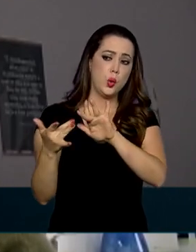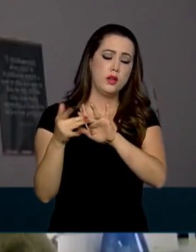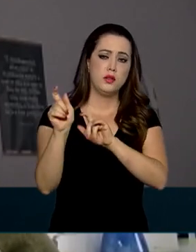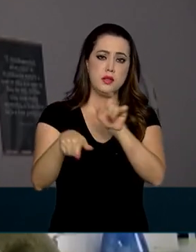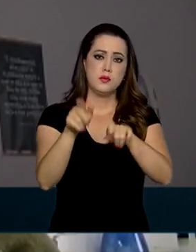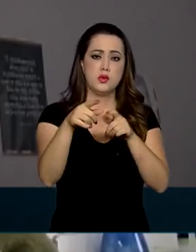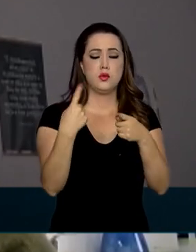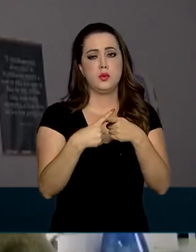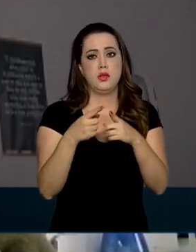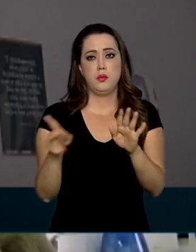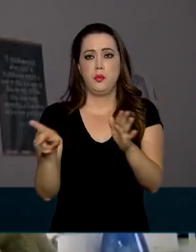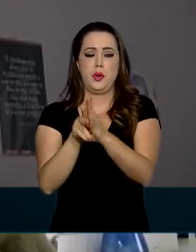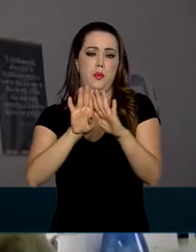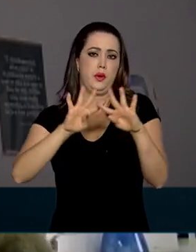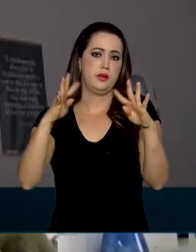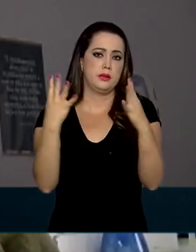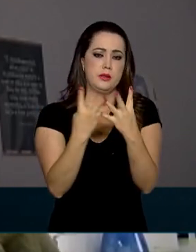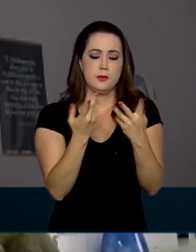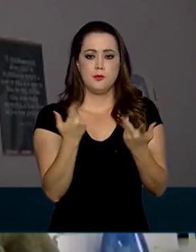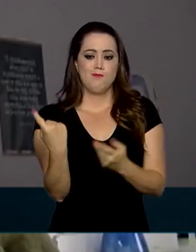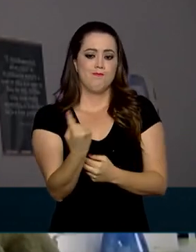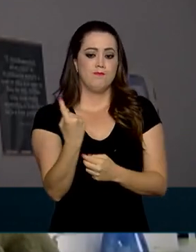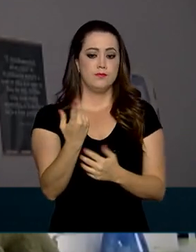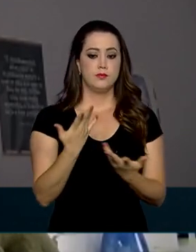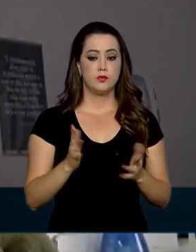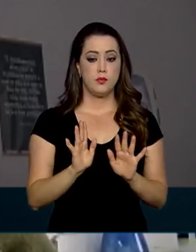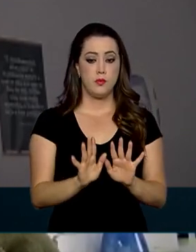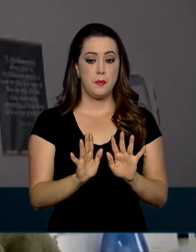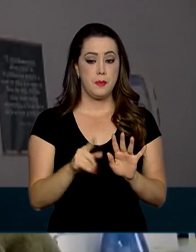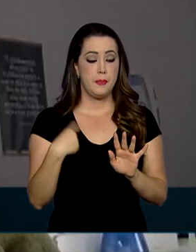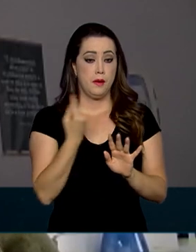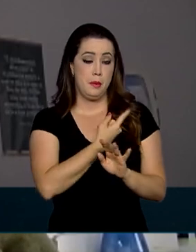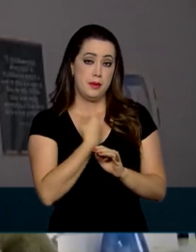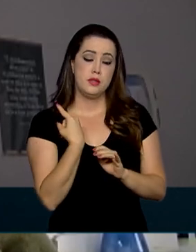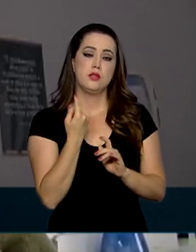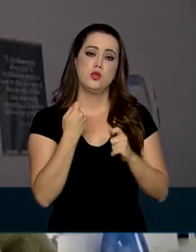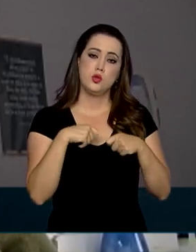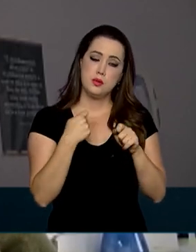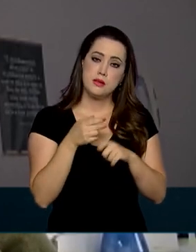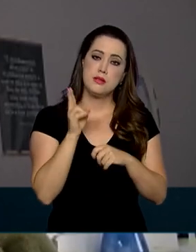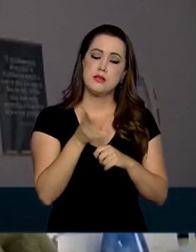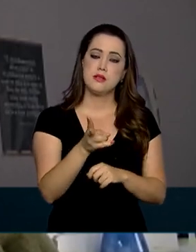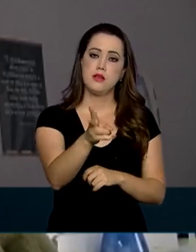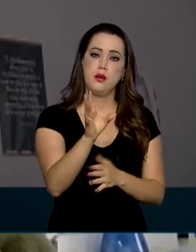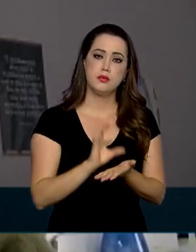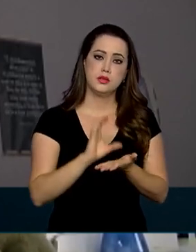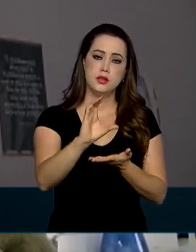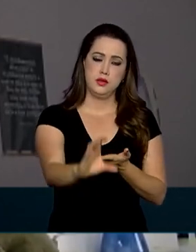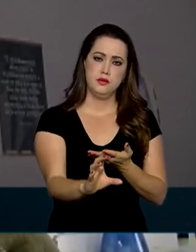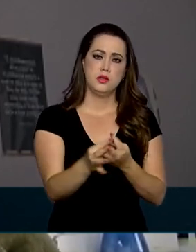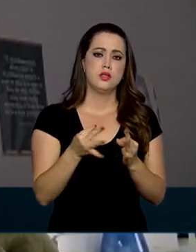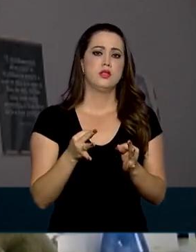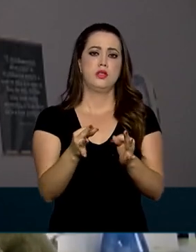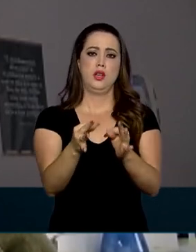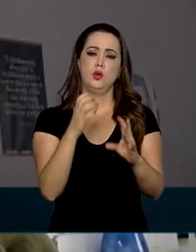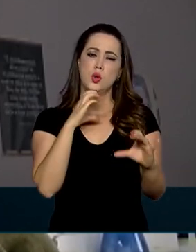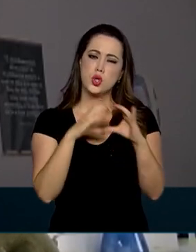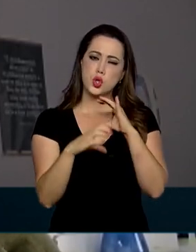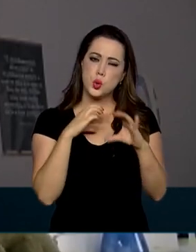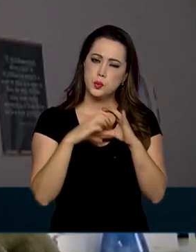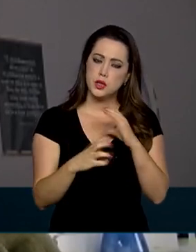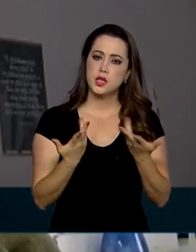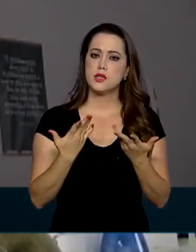estariam isoladas em suas casas, mas a gente vai precisar o tempo todo investir em habilidades de comunicação,